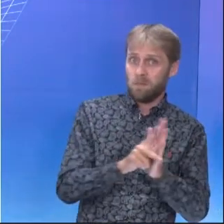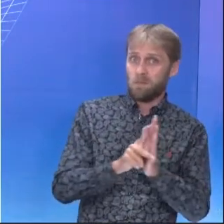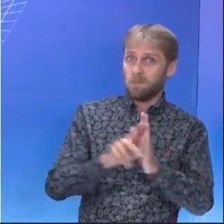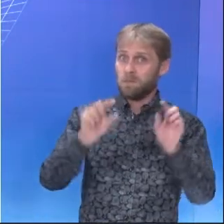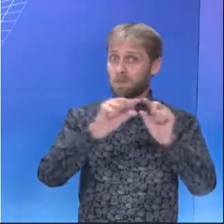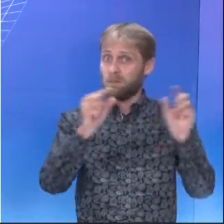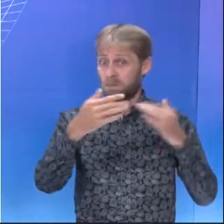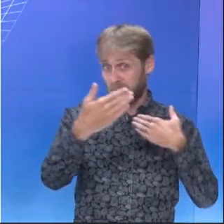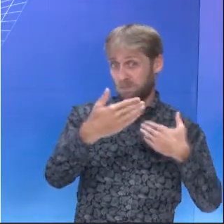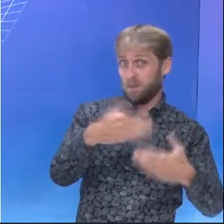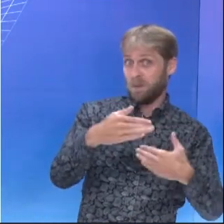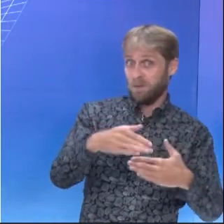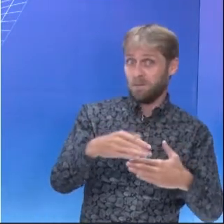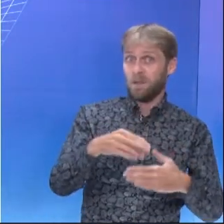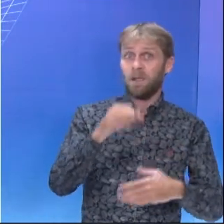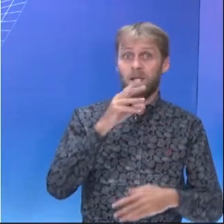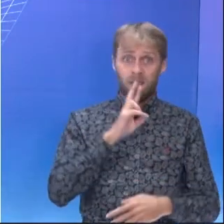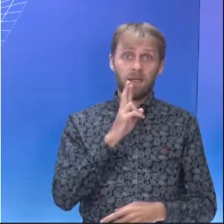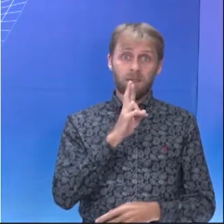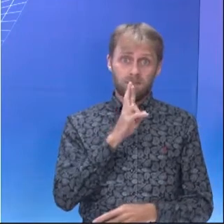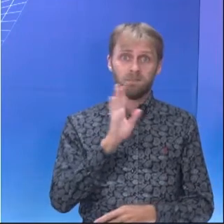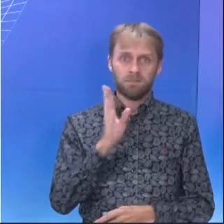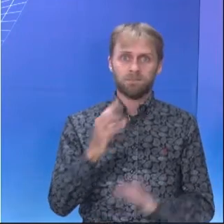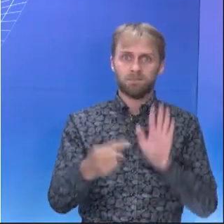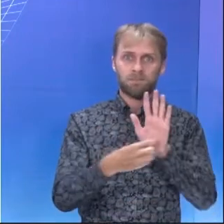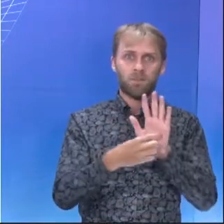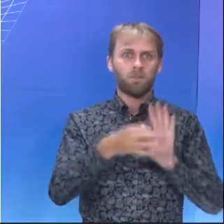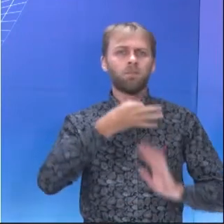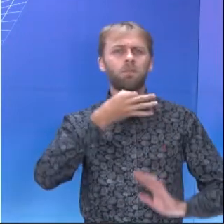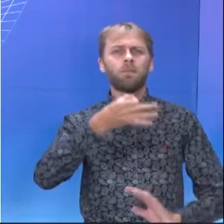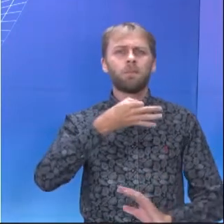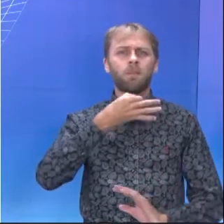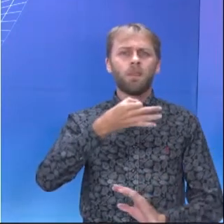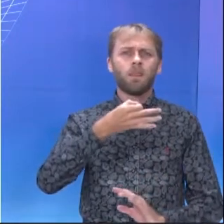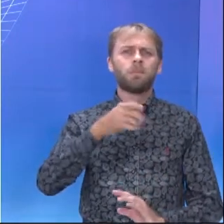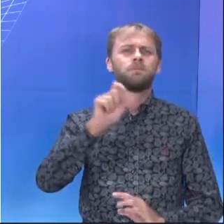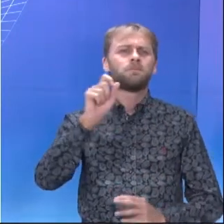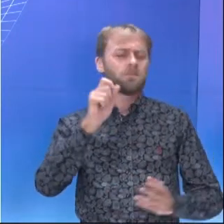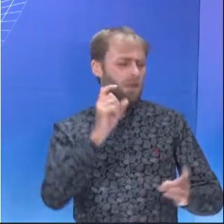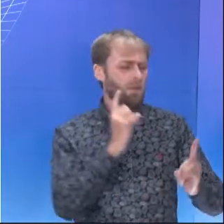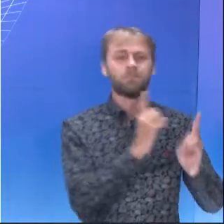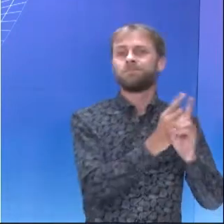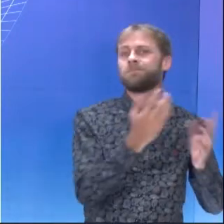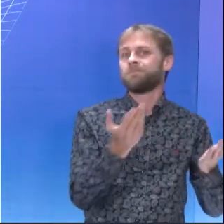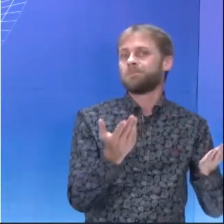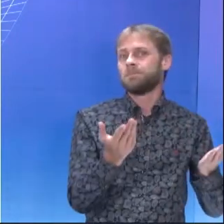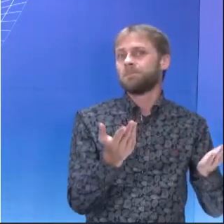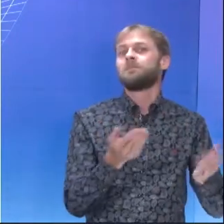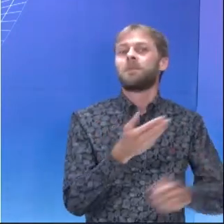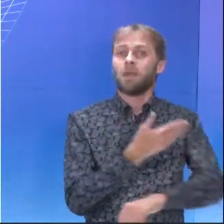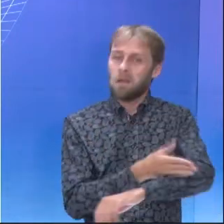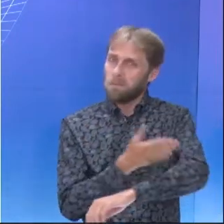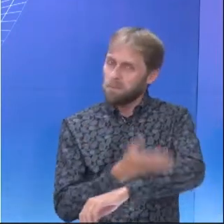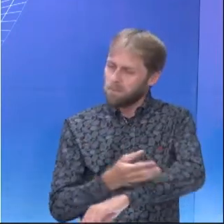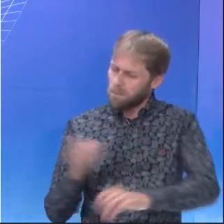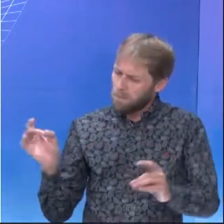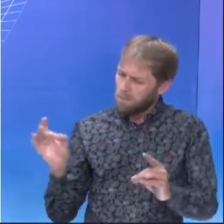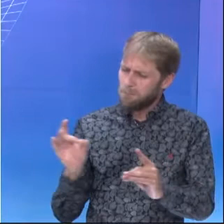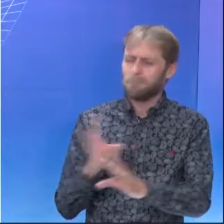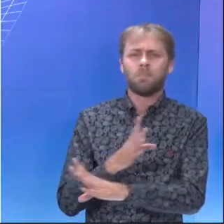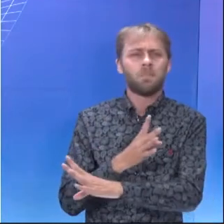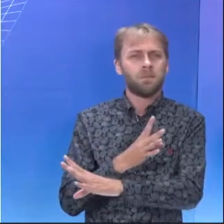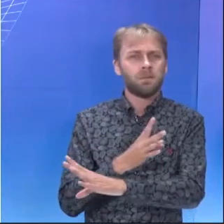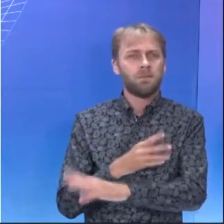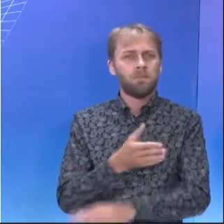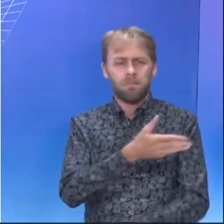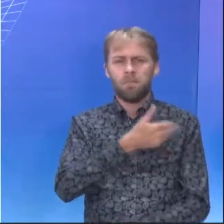alternativa já vai te dando dicas do que você vai ler. E você vai preparado para o texto, o